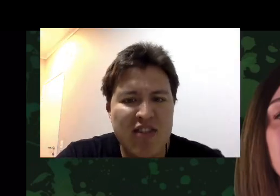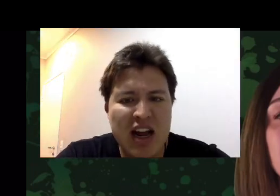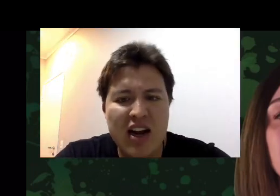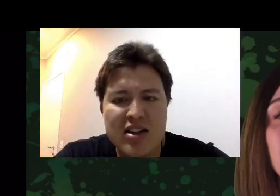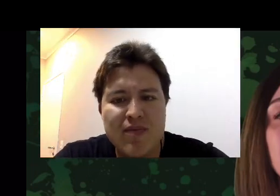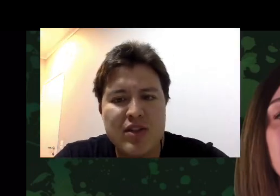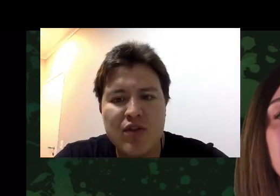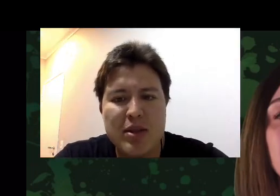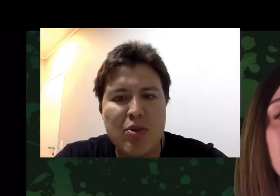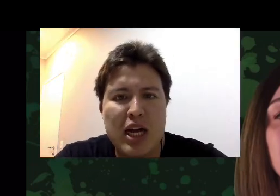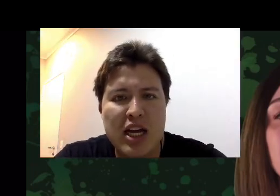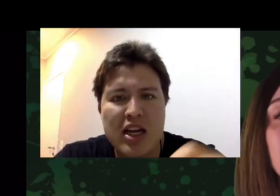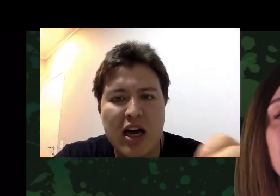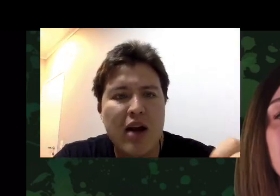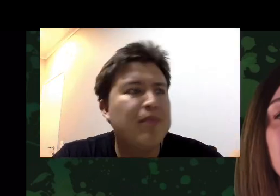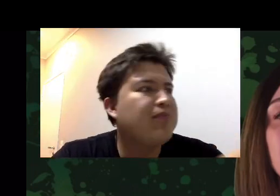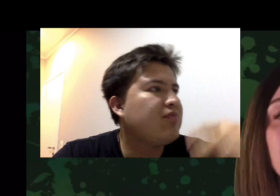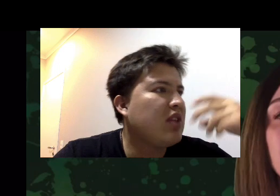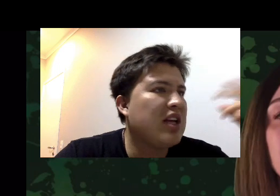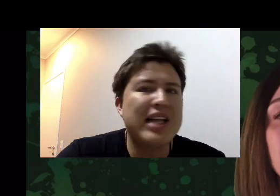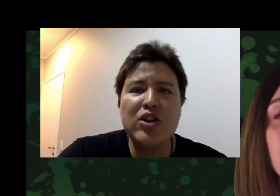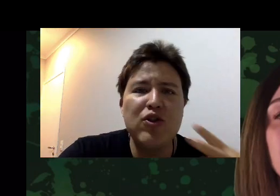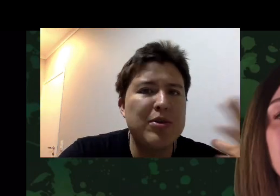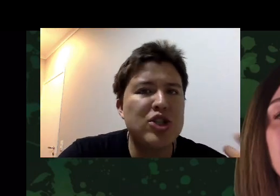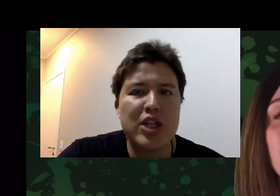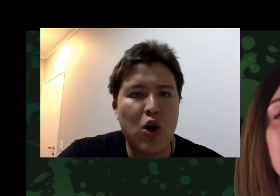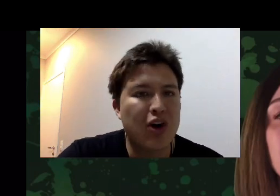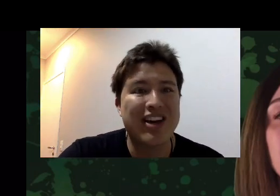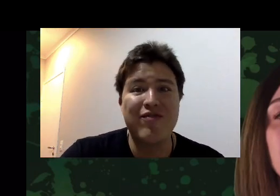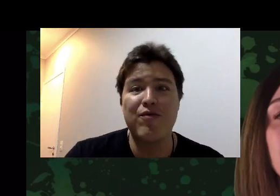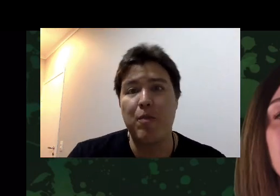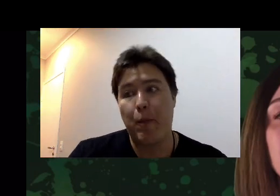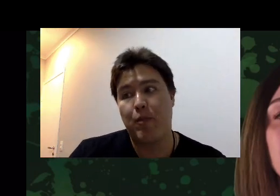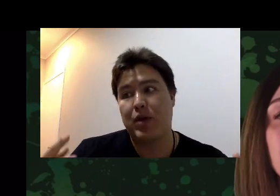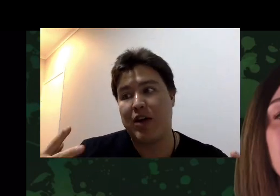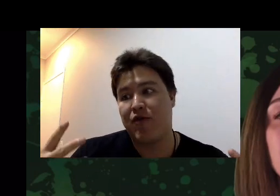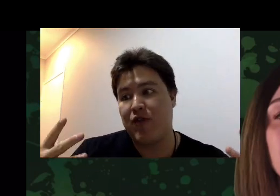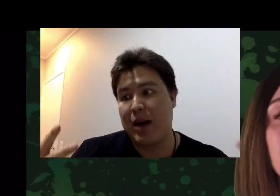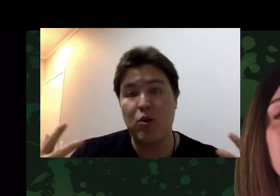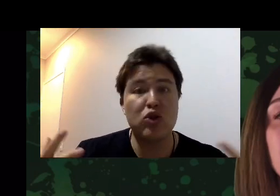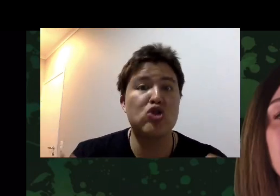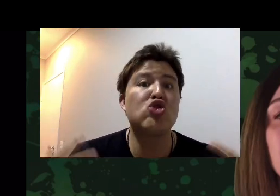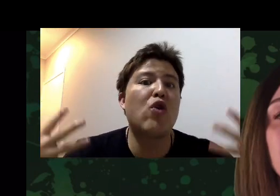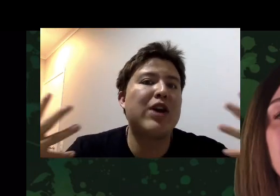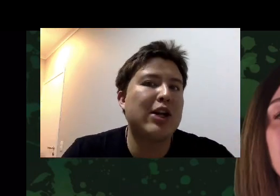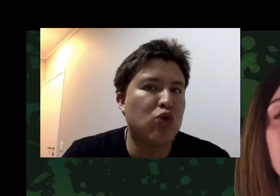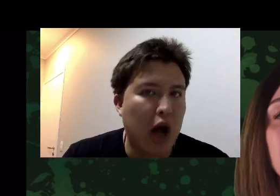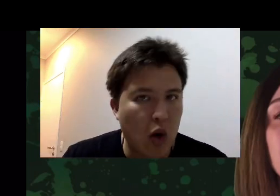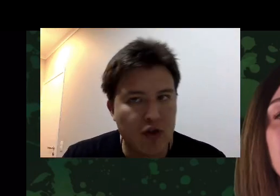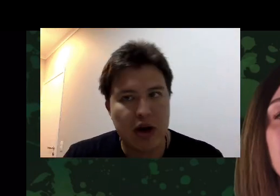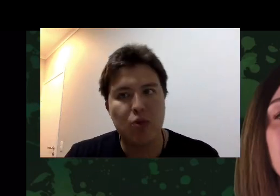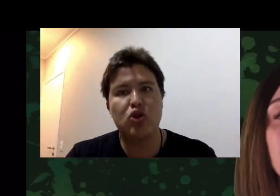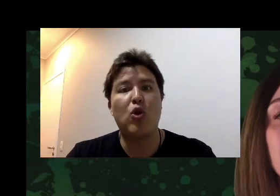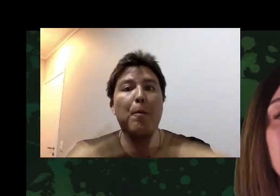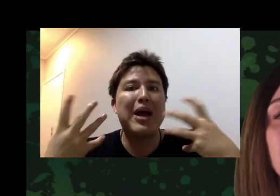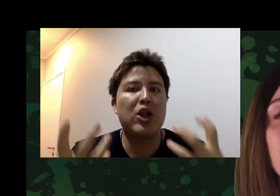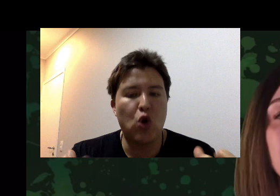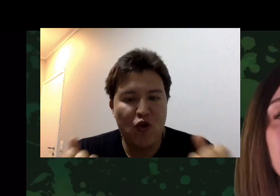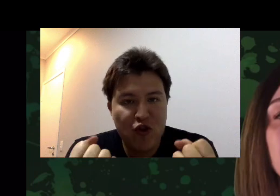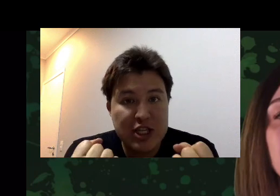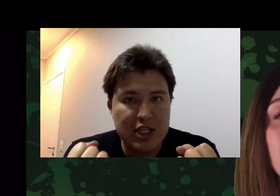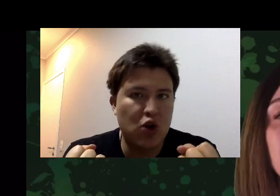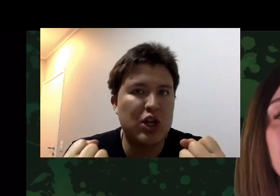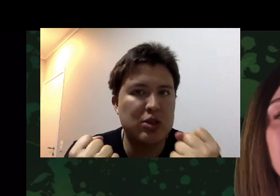Anavela, Anavela, a primeira bonequinha, tantos filmes de terror que falam muito do sobrenatural, que falam muito do